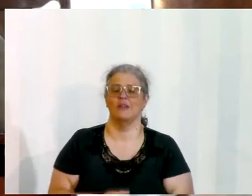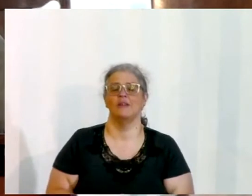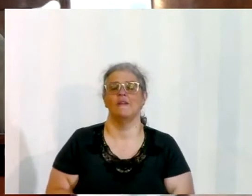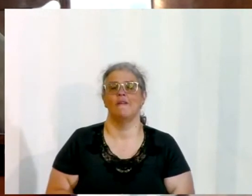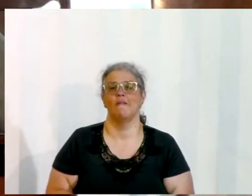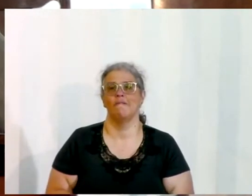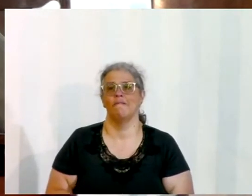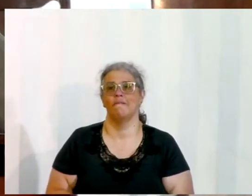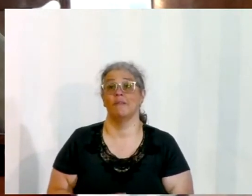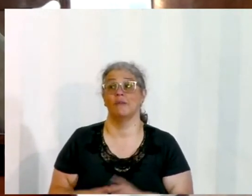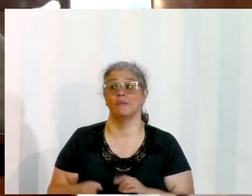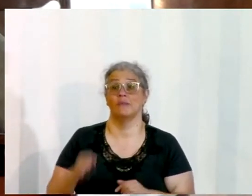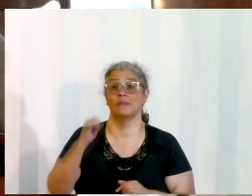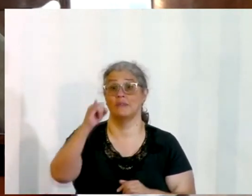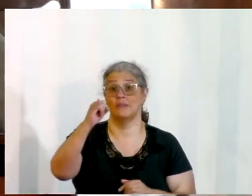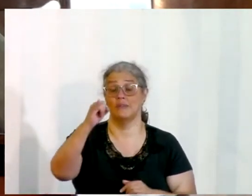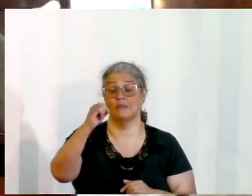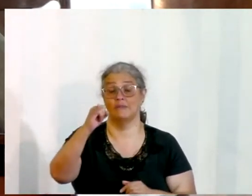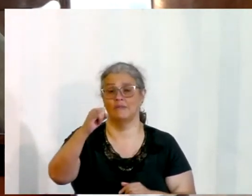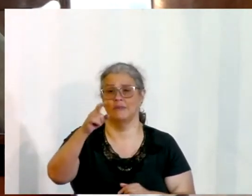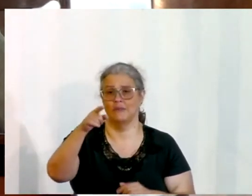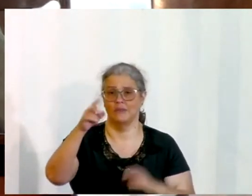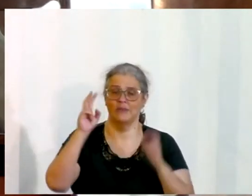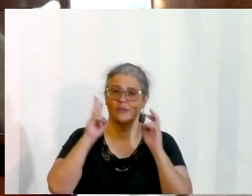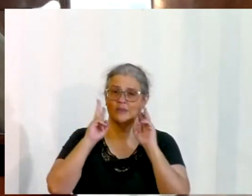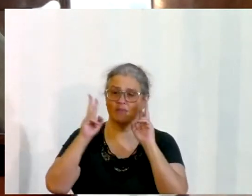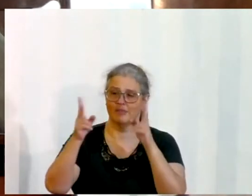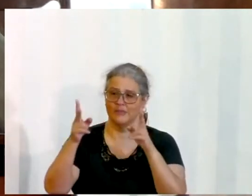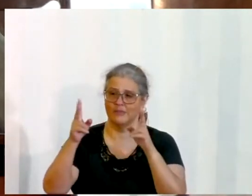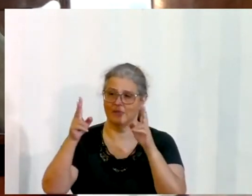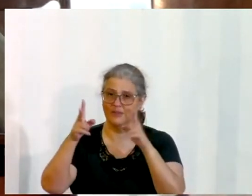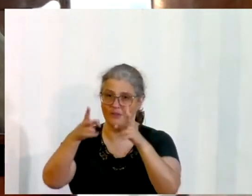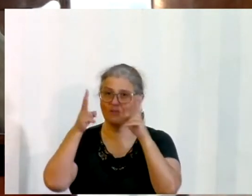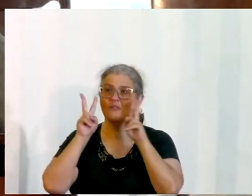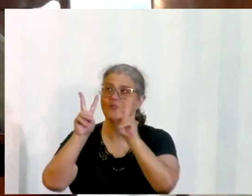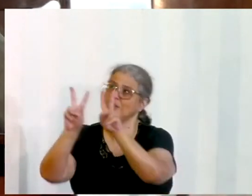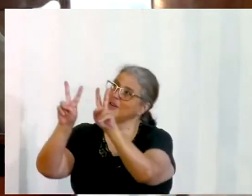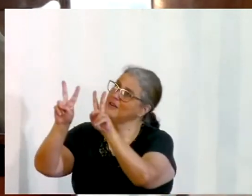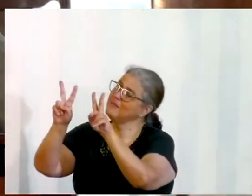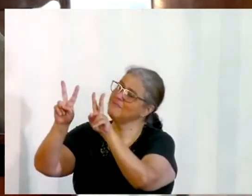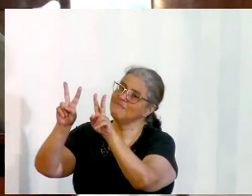se ouvir diz a voz de Deus, não endureçais o coração,